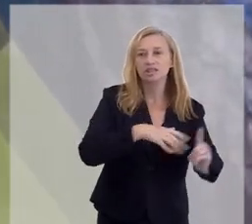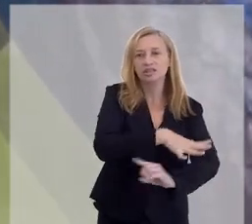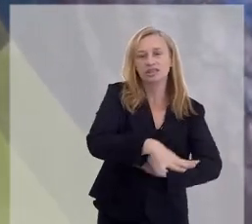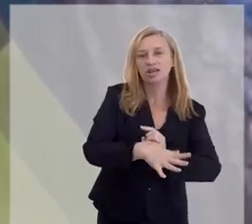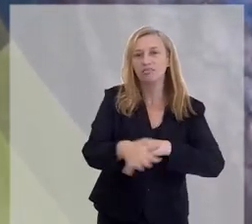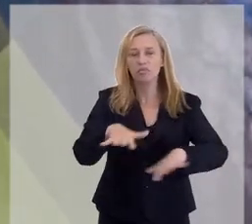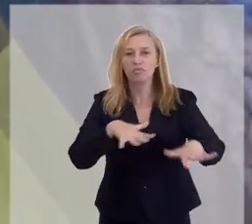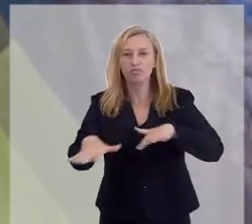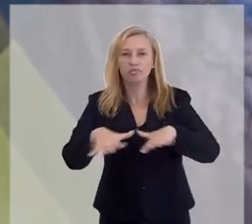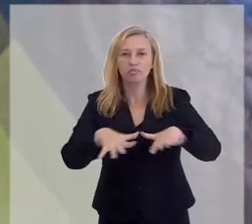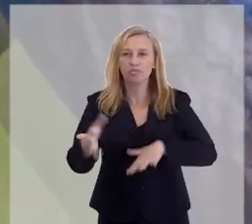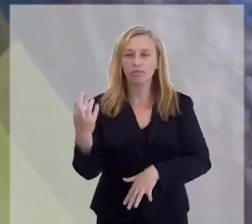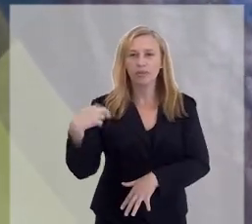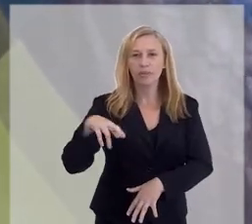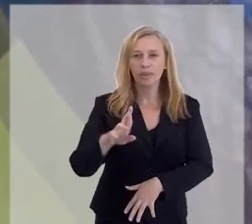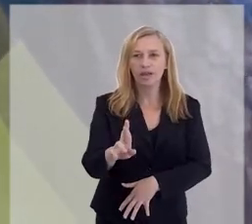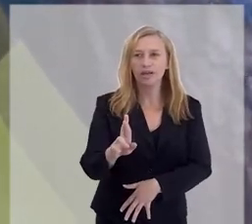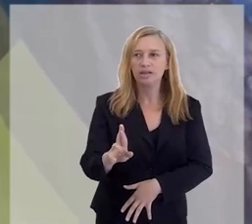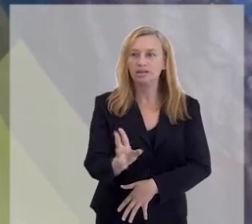religiosos.